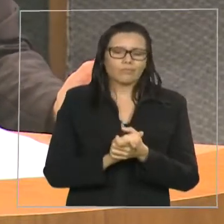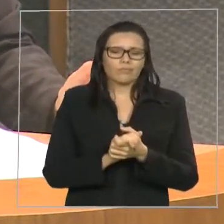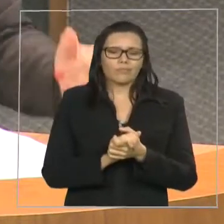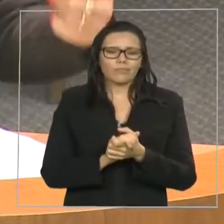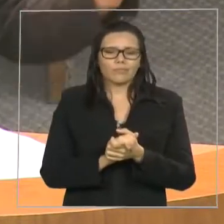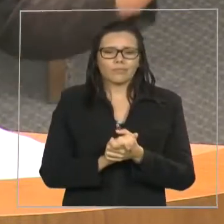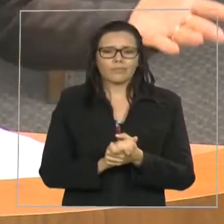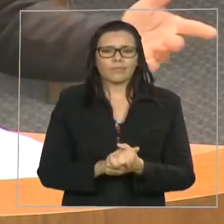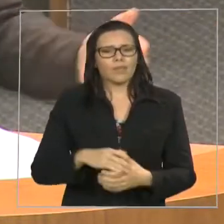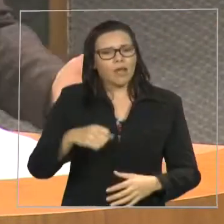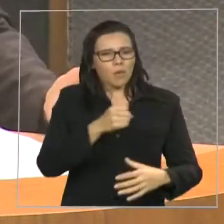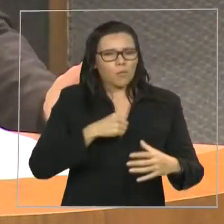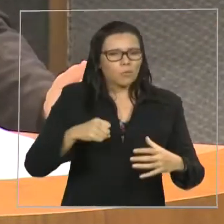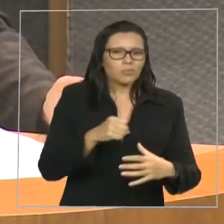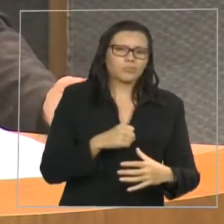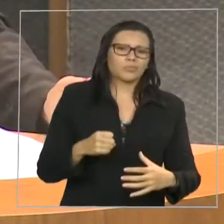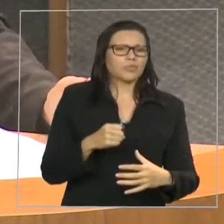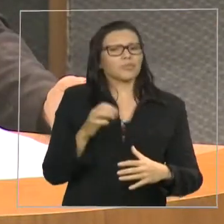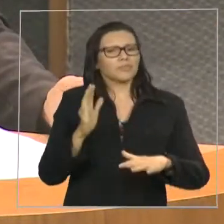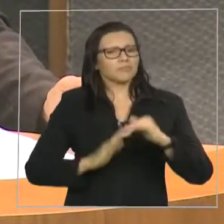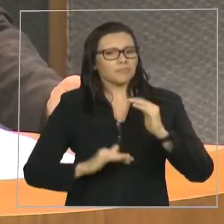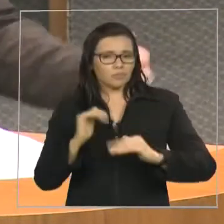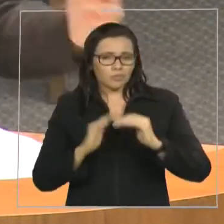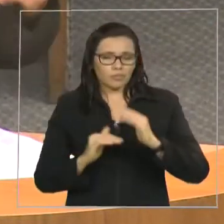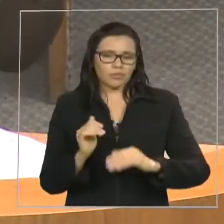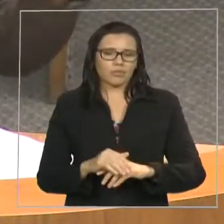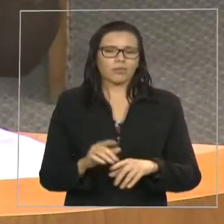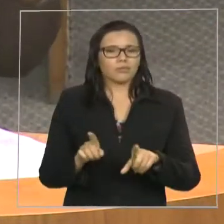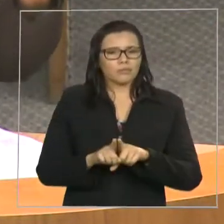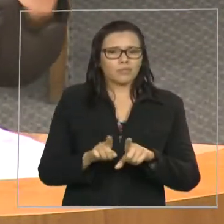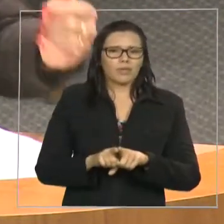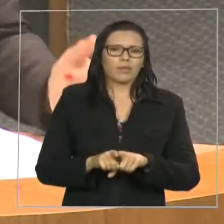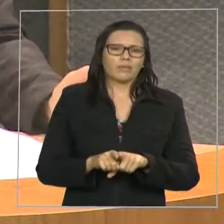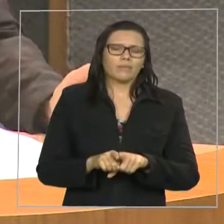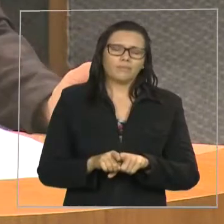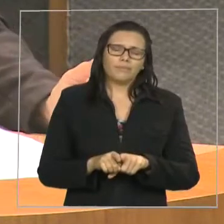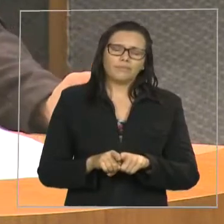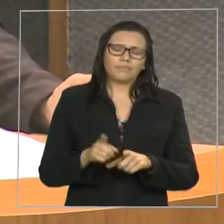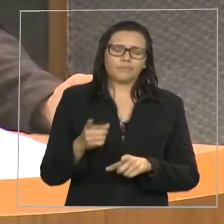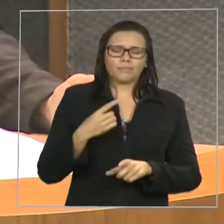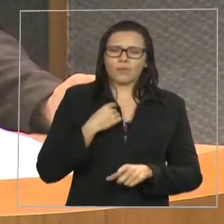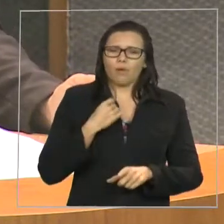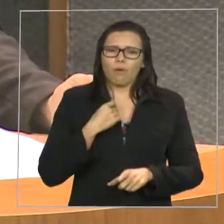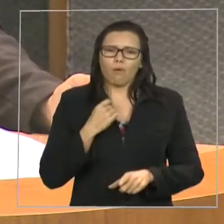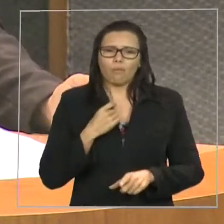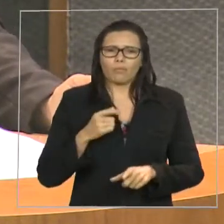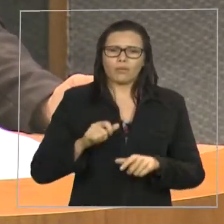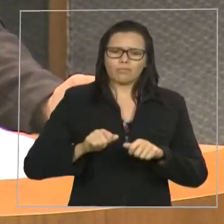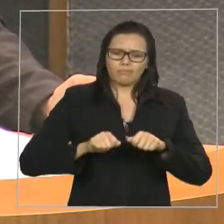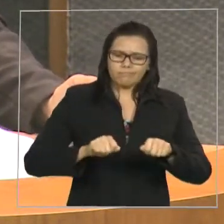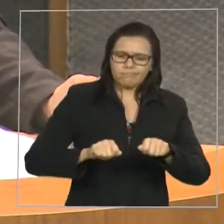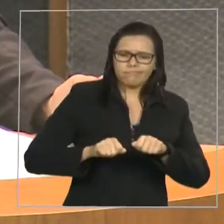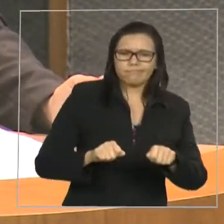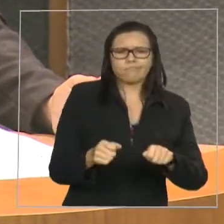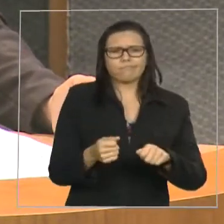cozinheira, lavadeira, que faz todos os serviços domésticos da sua casa,